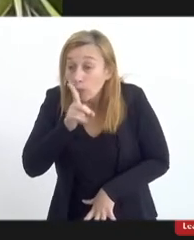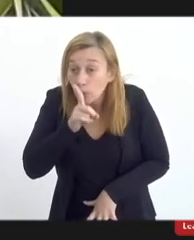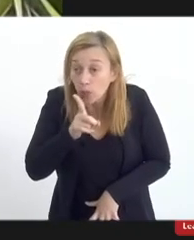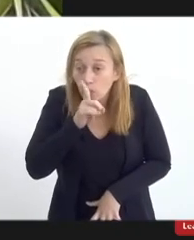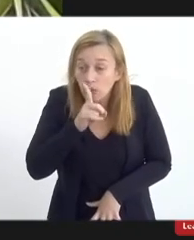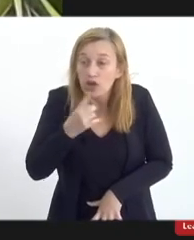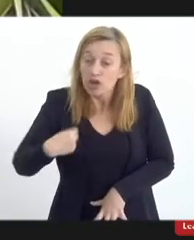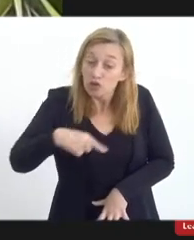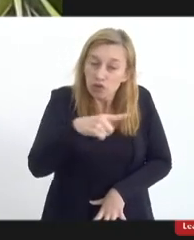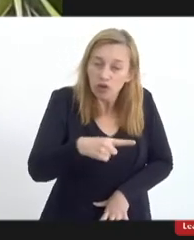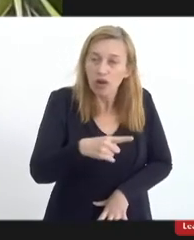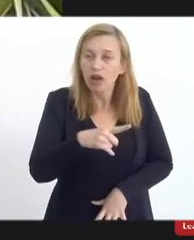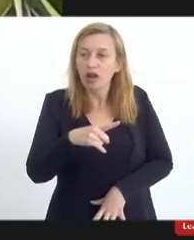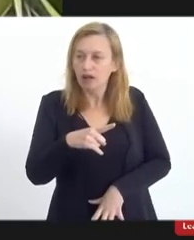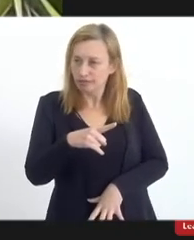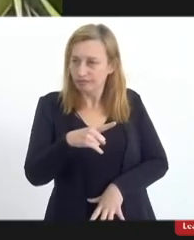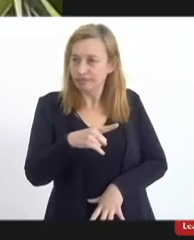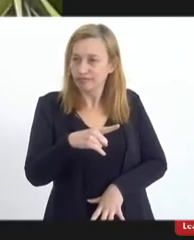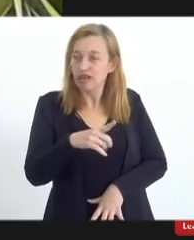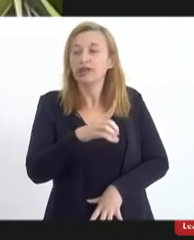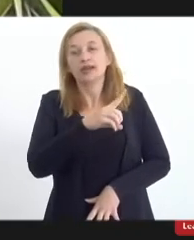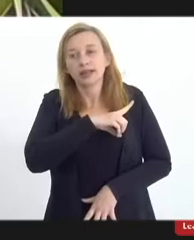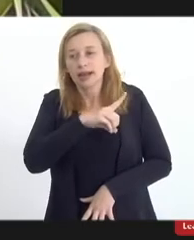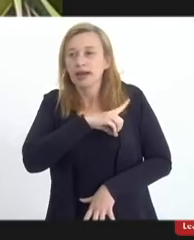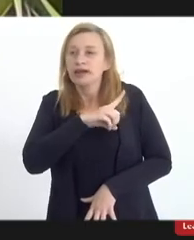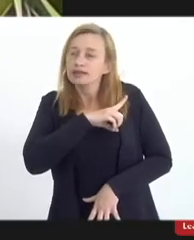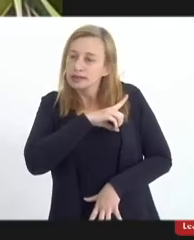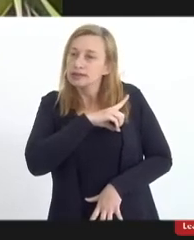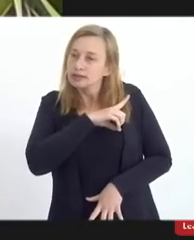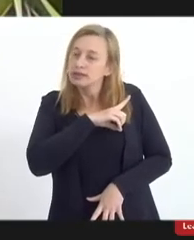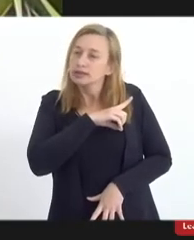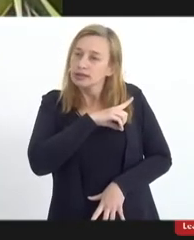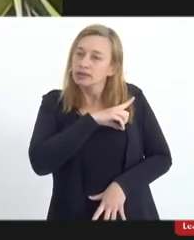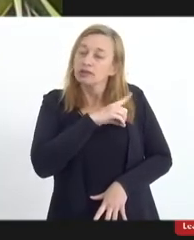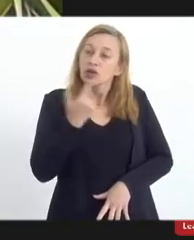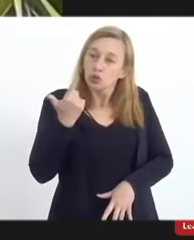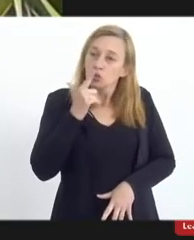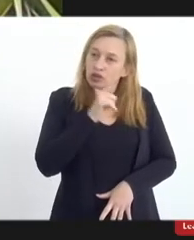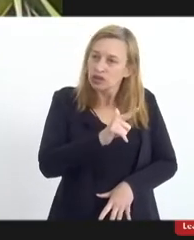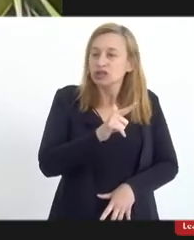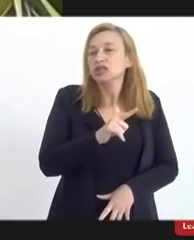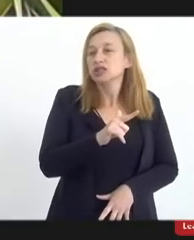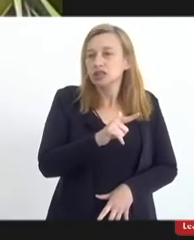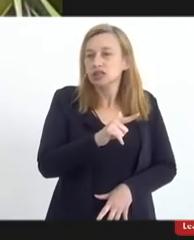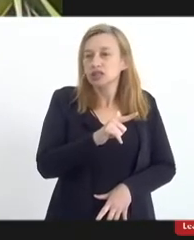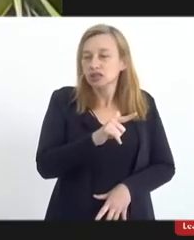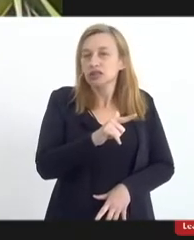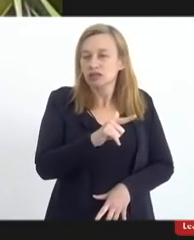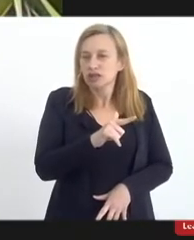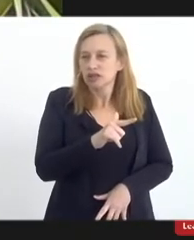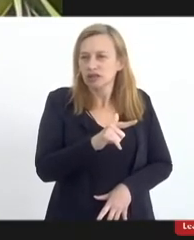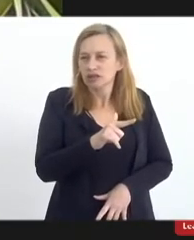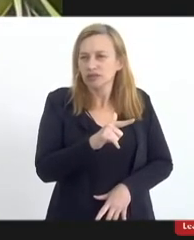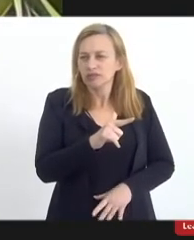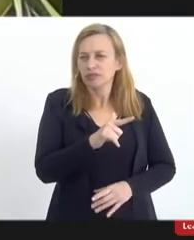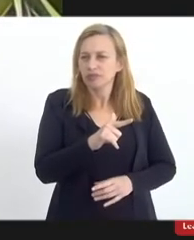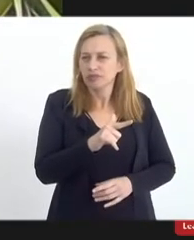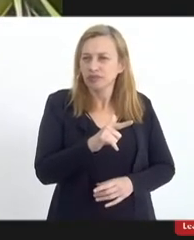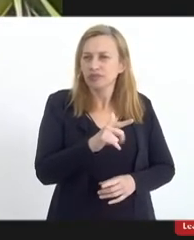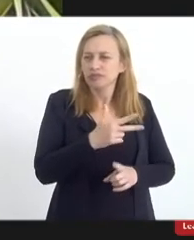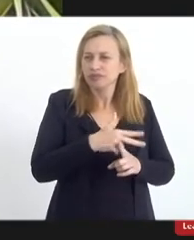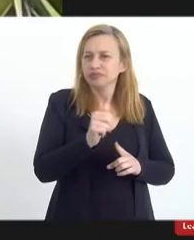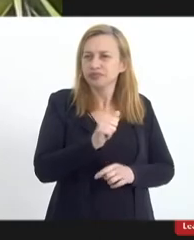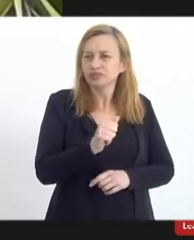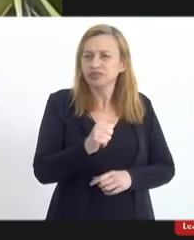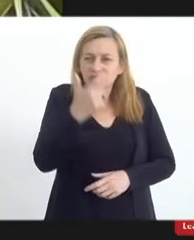procurar os direitos cabíveis diante da lei para conseguir êxito nessa minha jornada, que é ser um